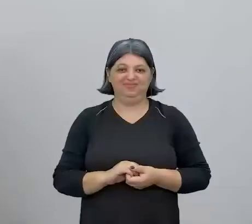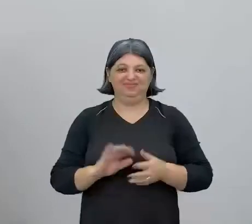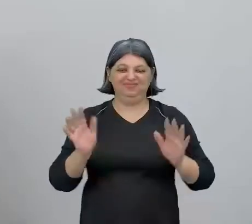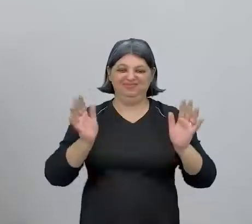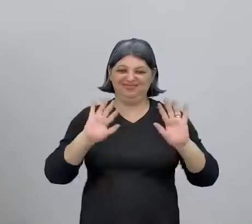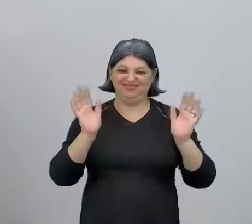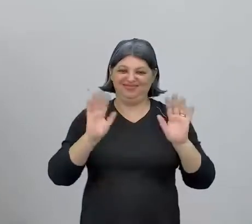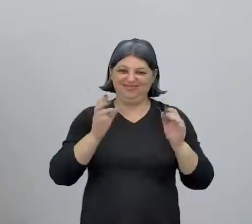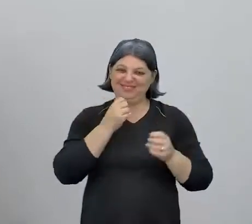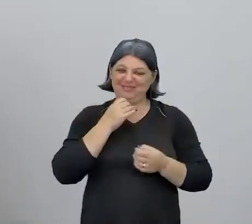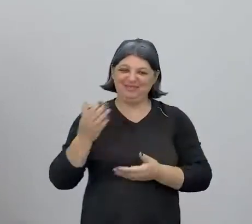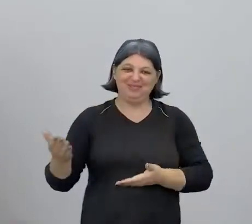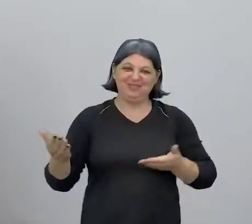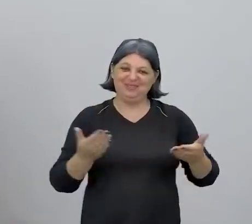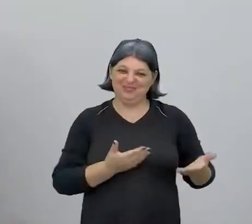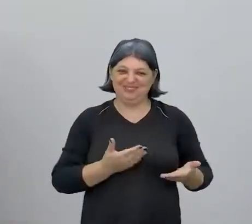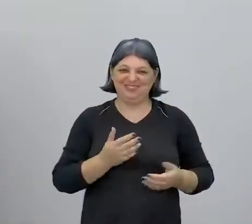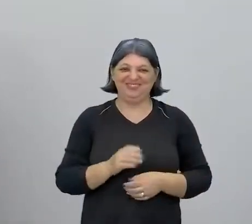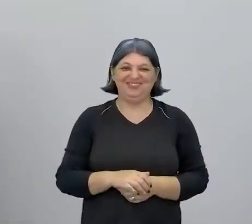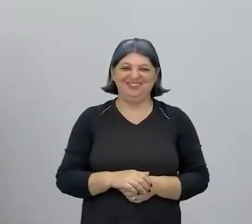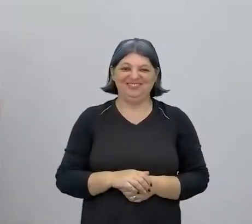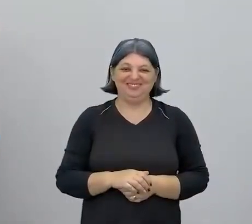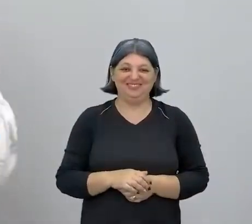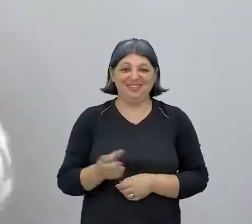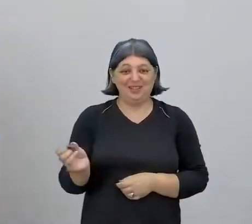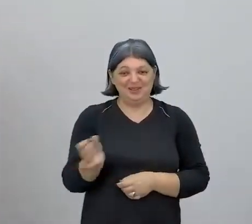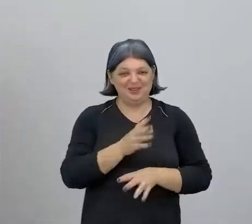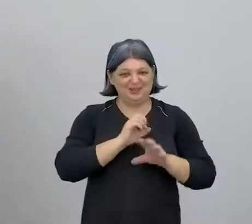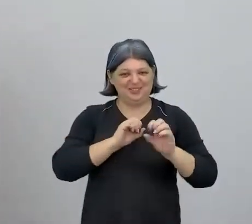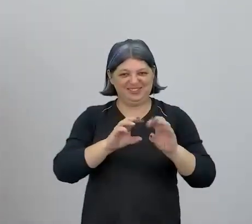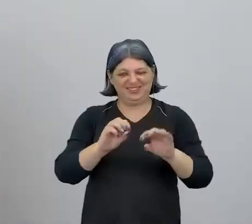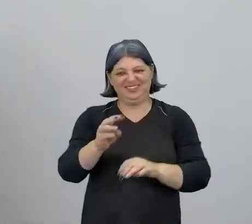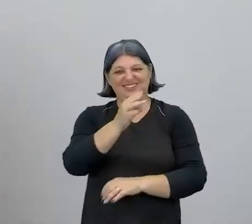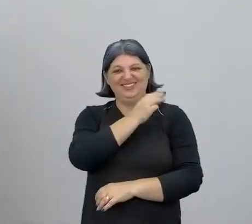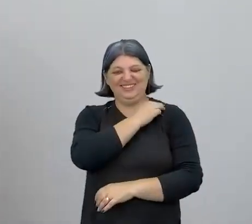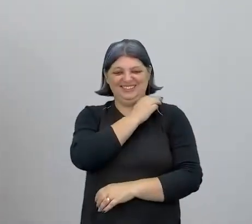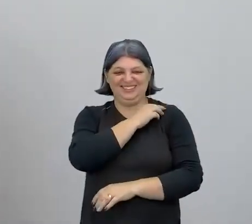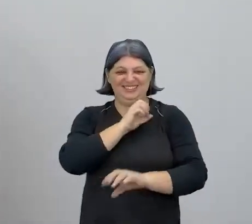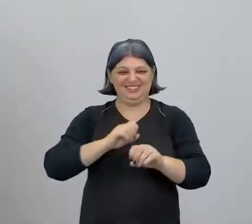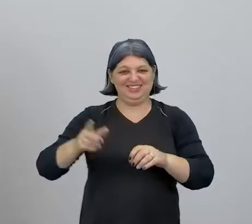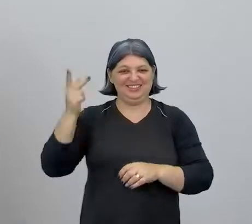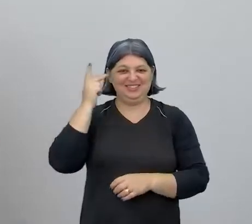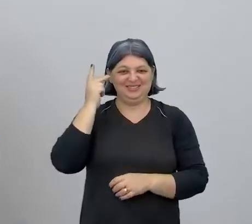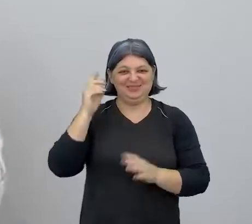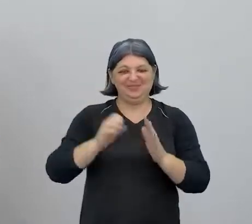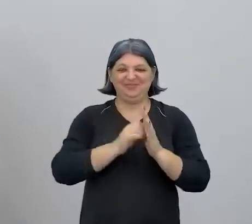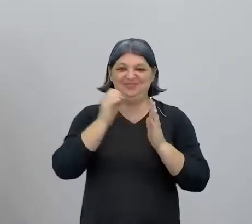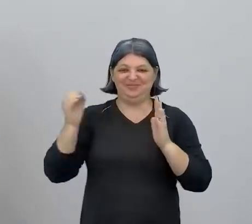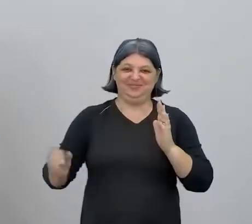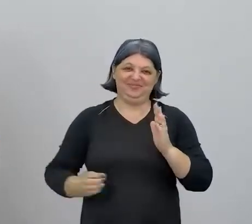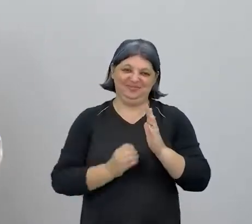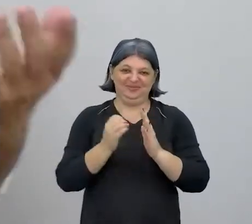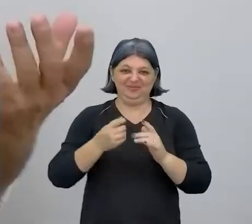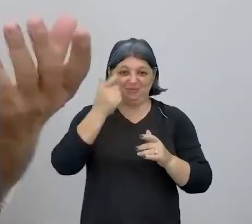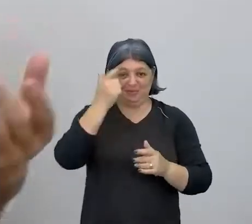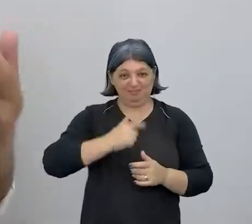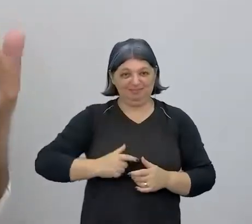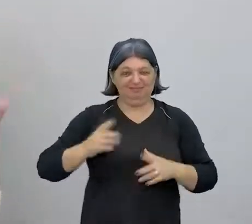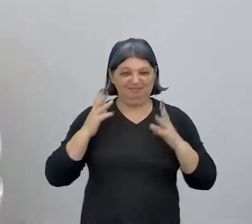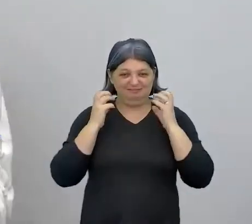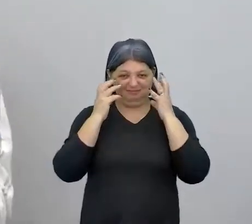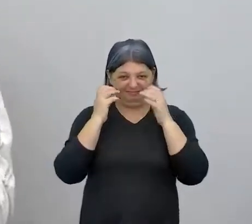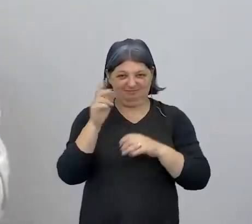Olá, sejam muito bem-vindos ao novo Ensino Médio da Educação de São Paulo, aqui no Centro de Minas e Educação. Eu sou o Tony,